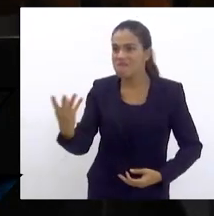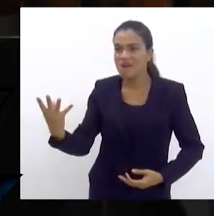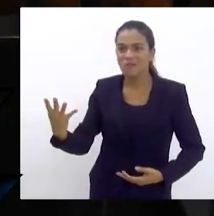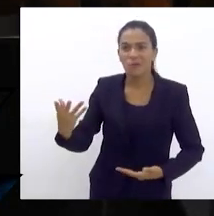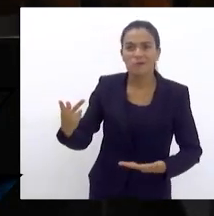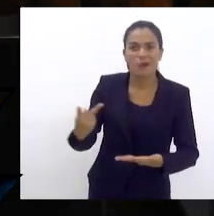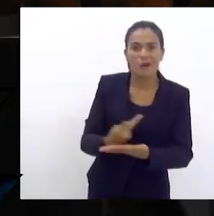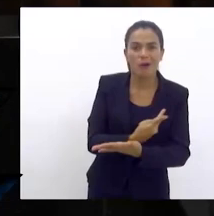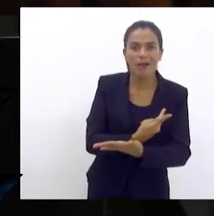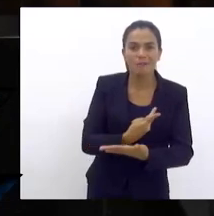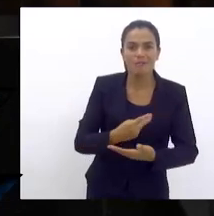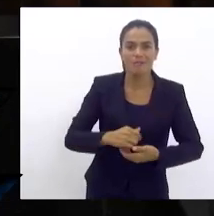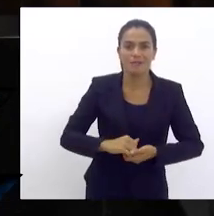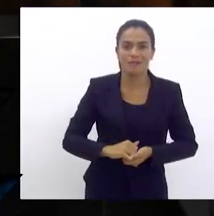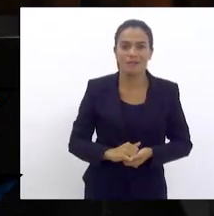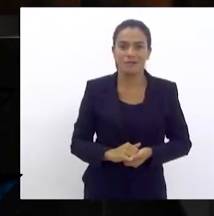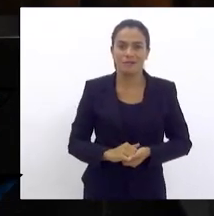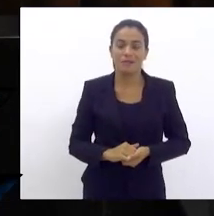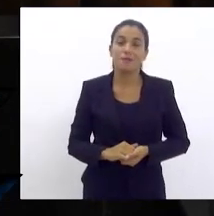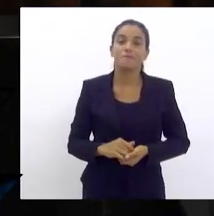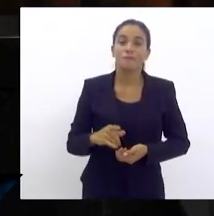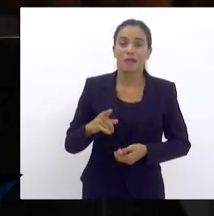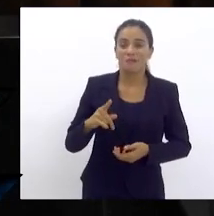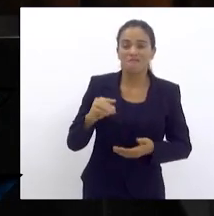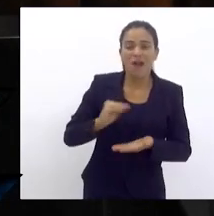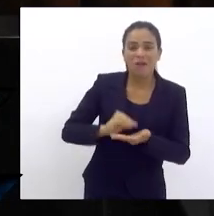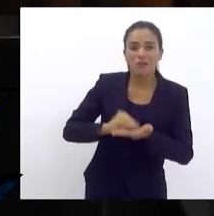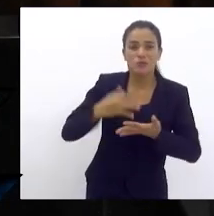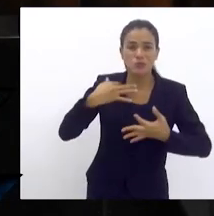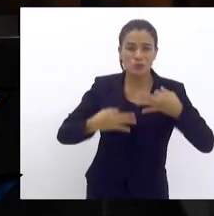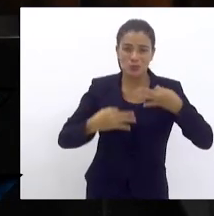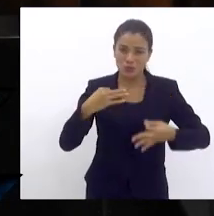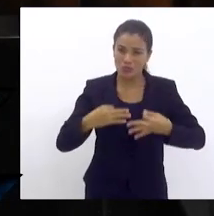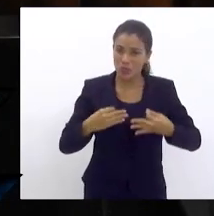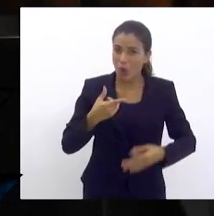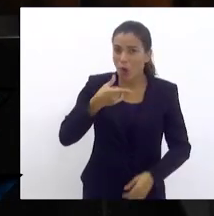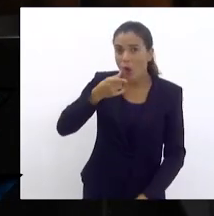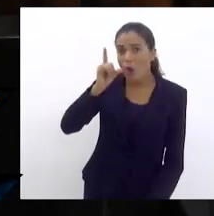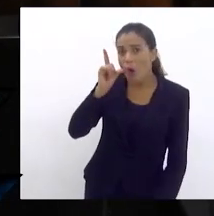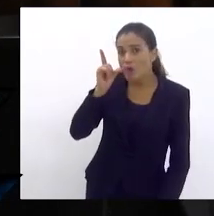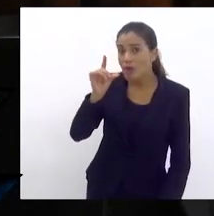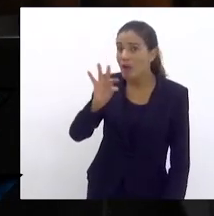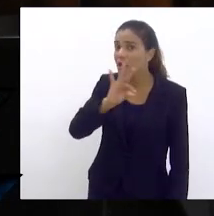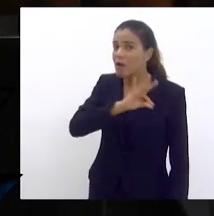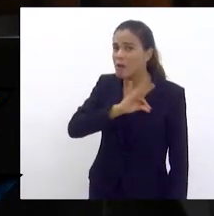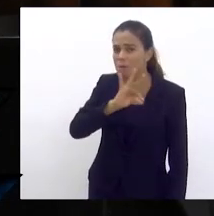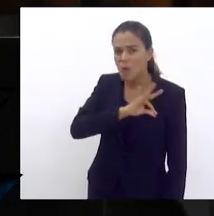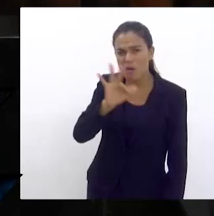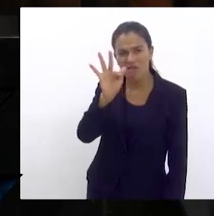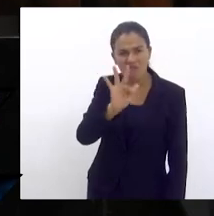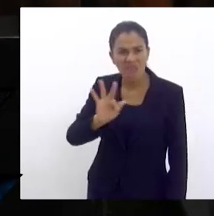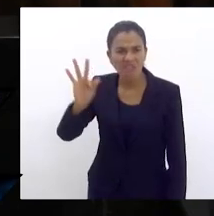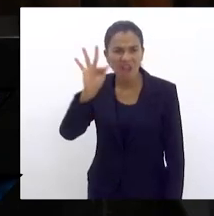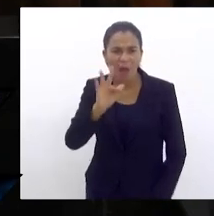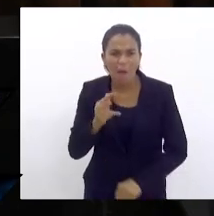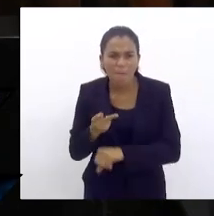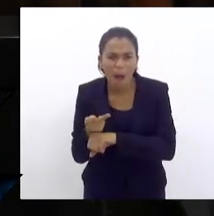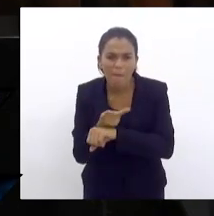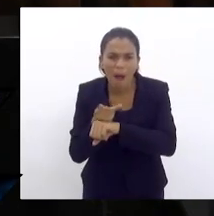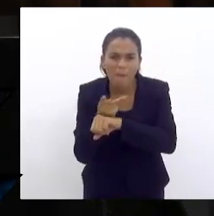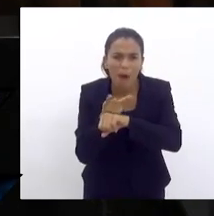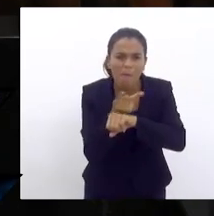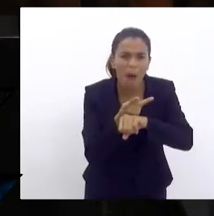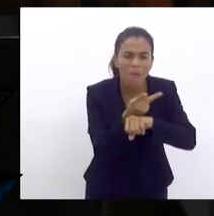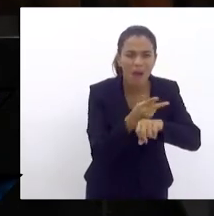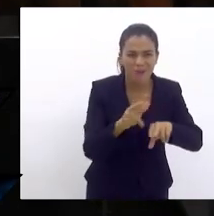Brasil, tanta injustiça acontecendo no Brasil, e me deparam ontem com a Polícia Federal fazendo uma busca e apreensão por